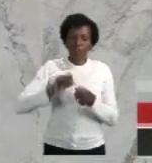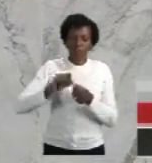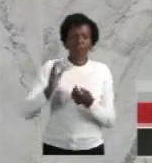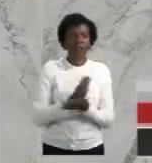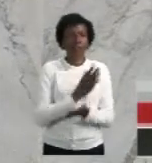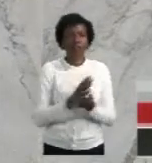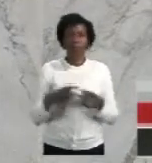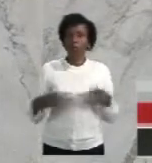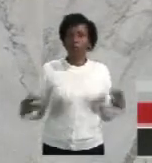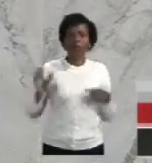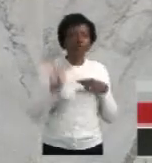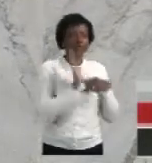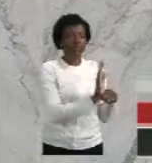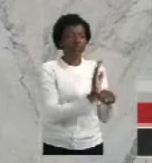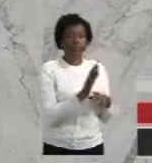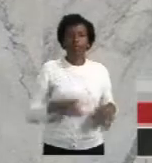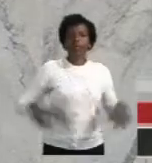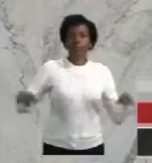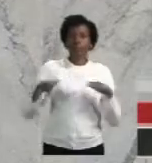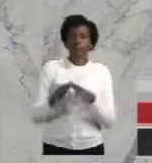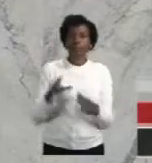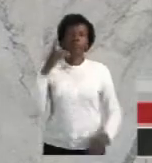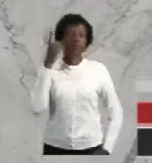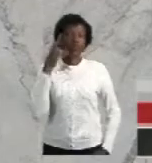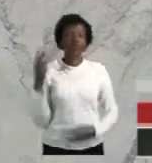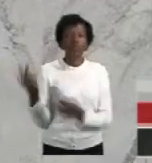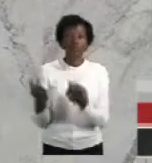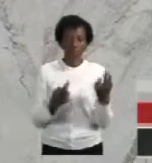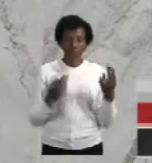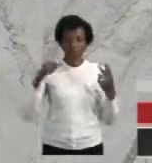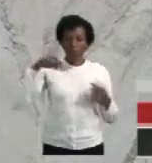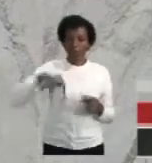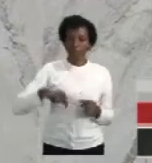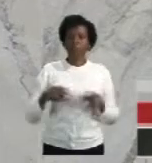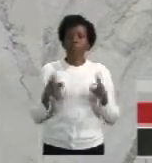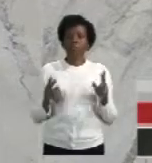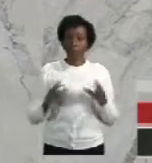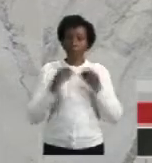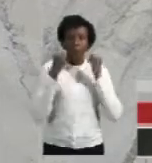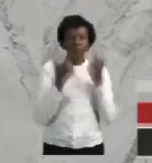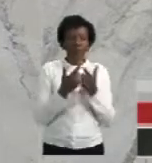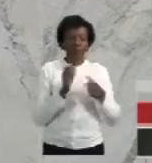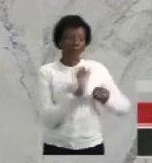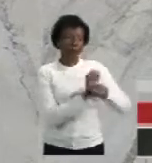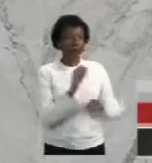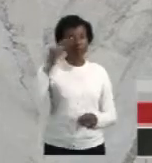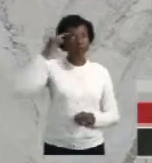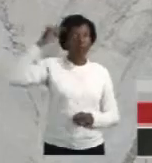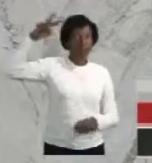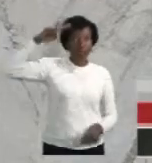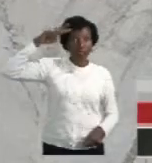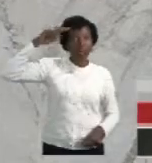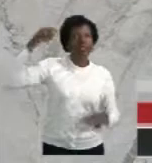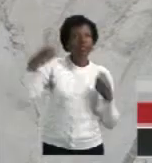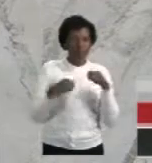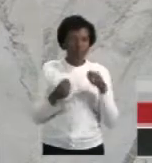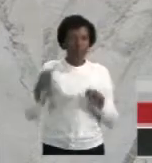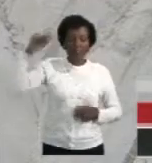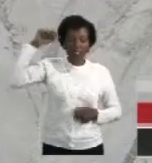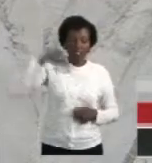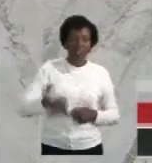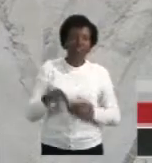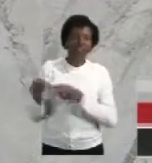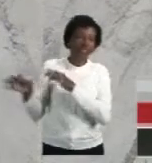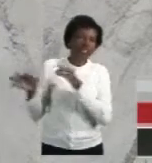ajudando o povo. E os senhores que são deputados como eu sou aqui nessa casa, nós temos que pôr a mão na consciência e lembrar que nós temos que vir aqui todos